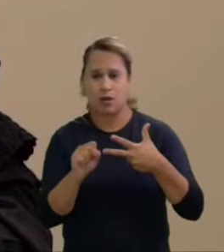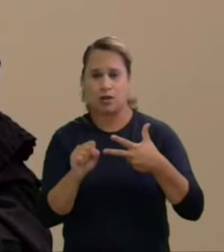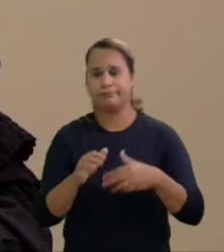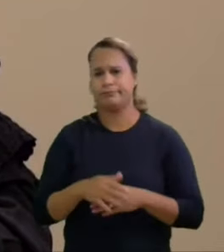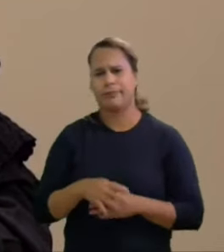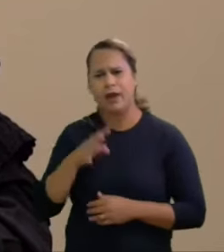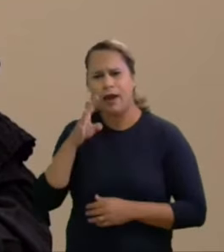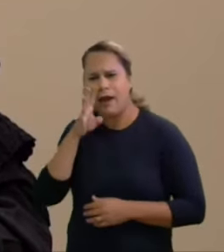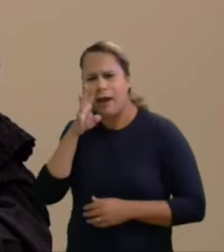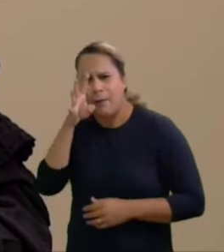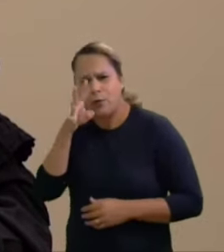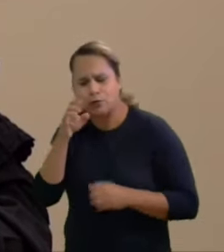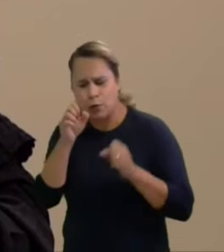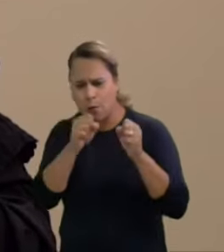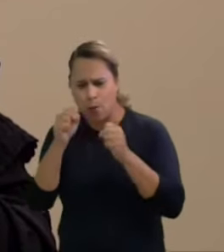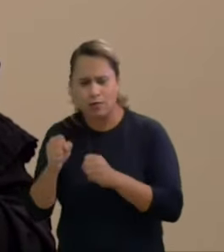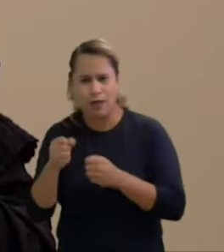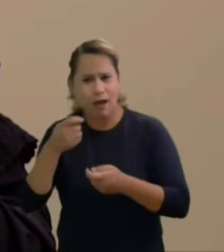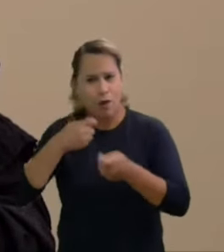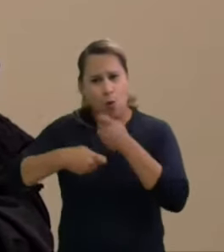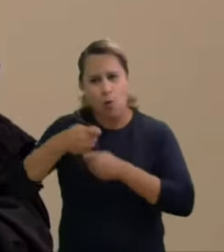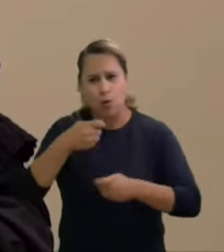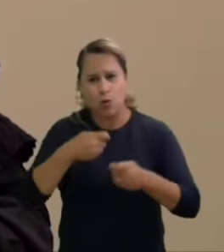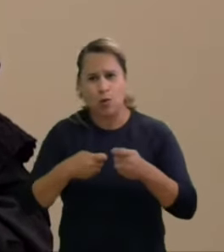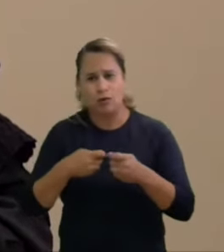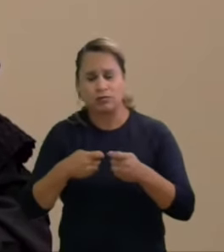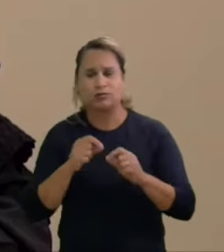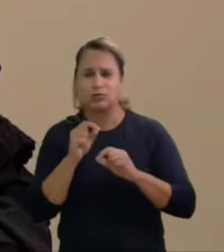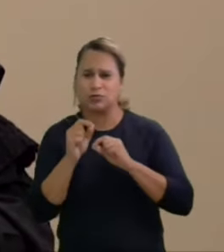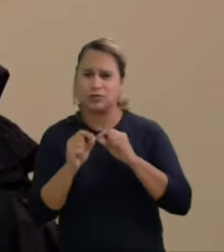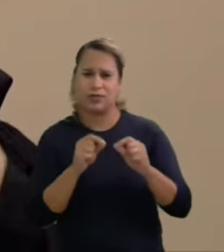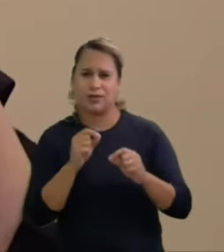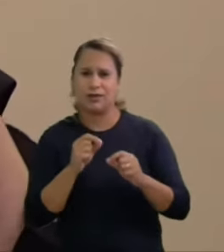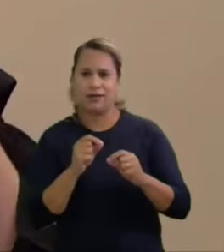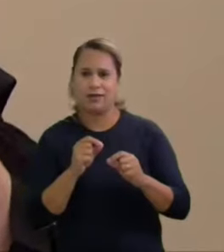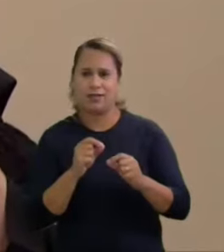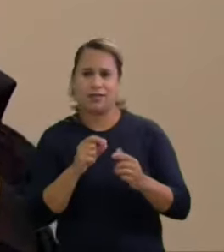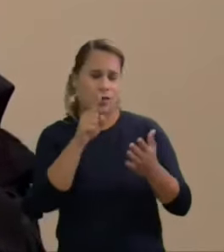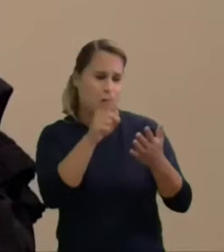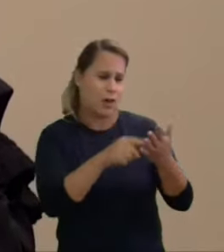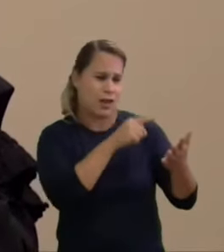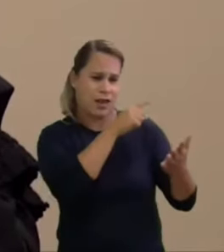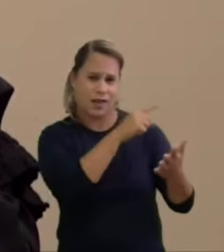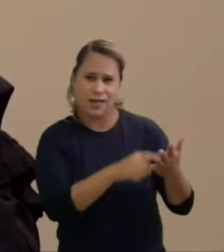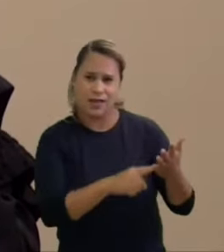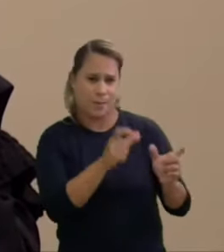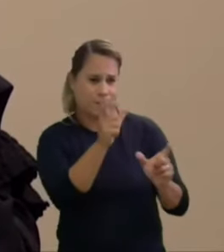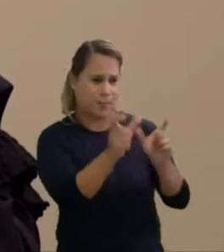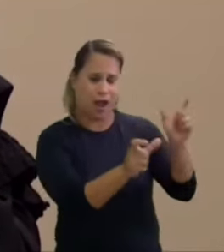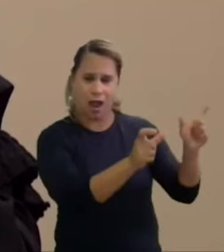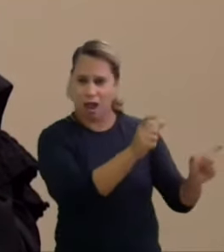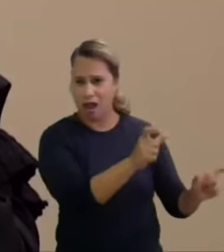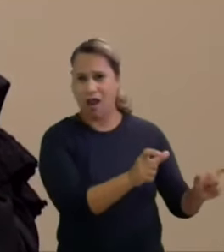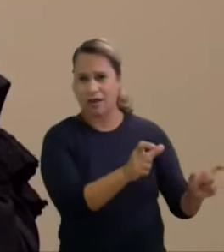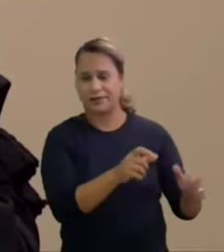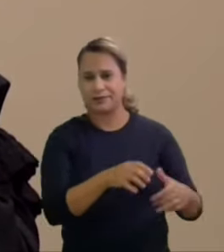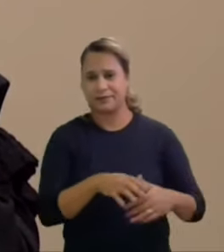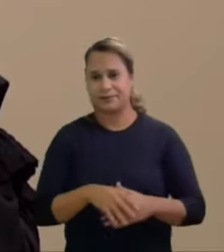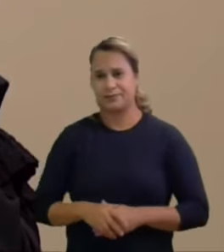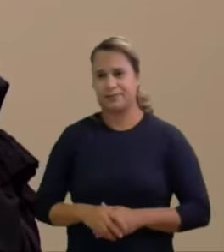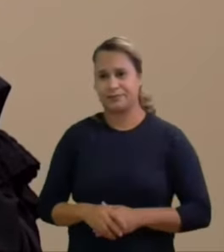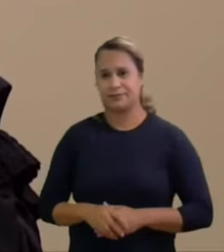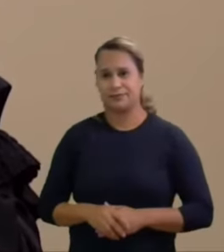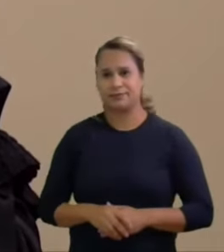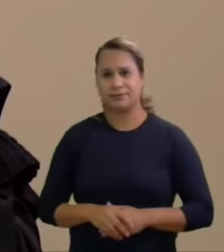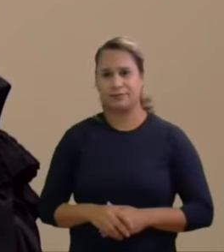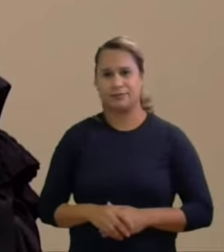serve para não eliminar da disputa os tíbios oradores da esquina entra um candidato muito poderoso e elimina